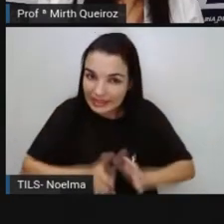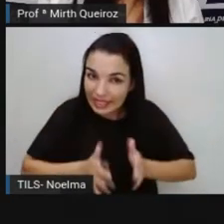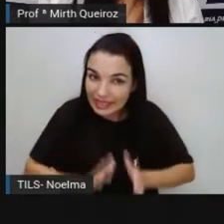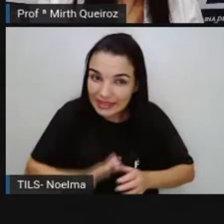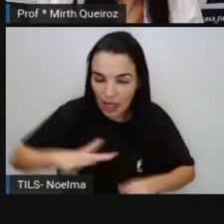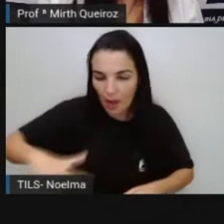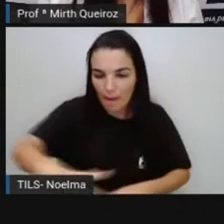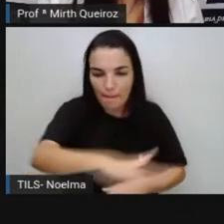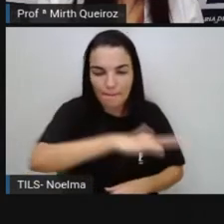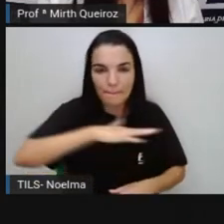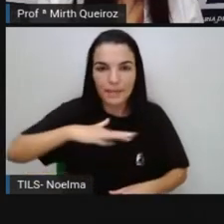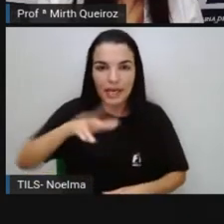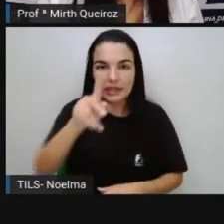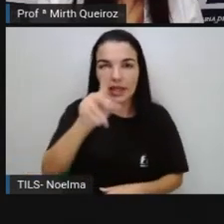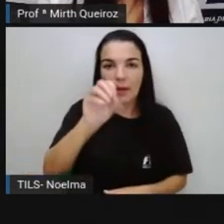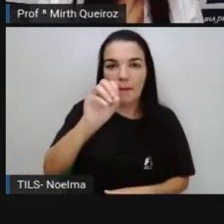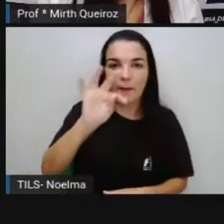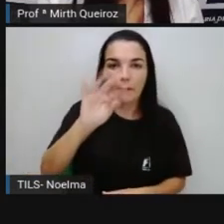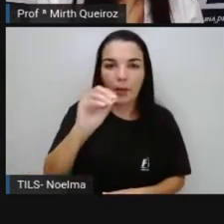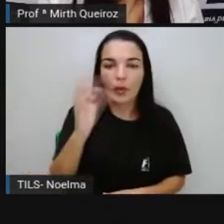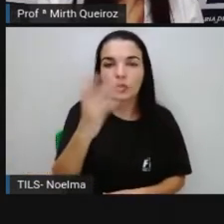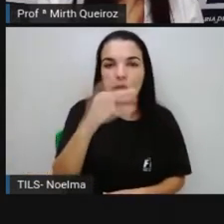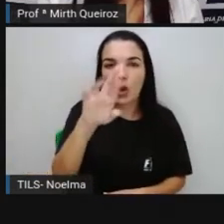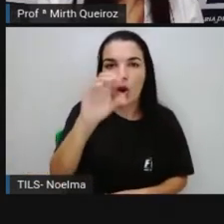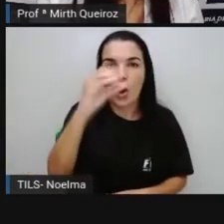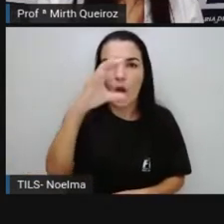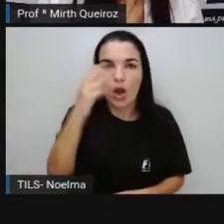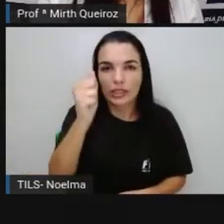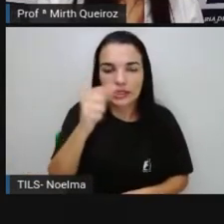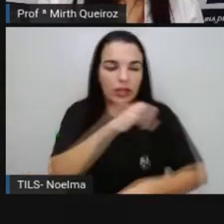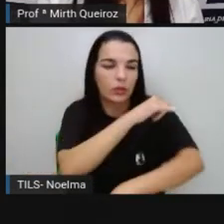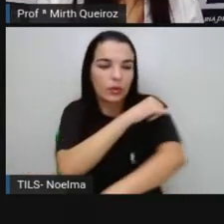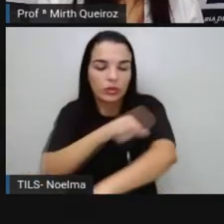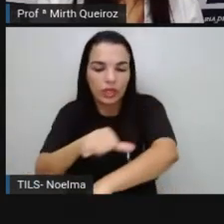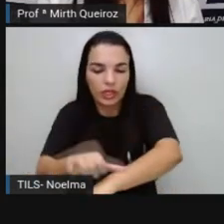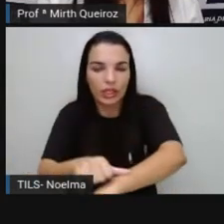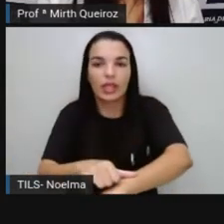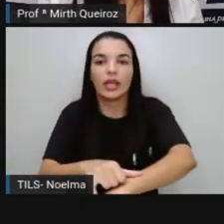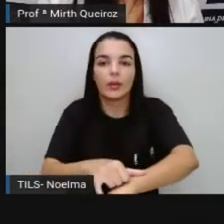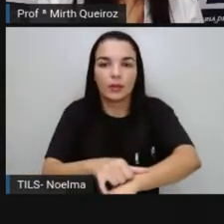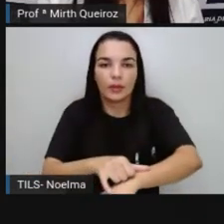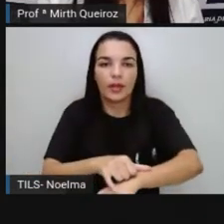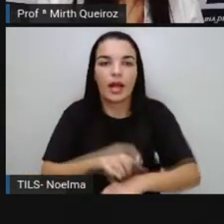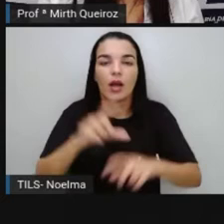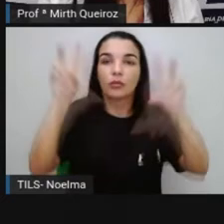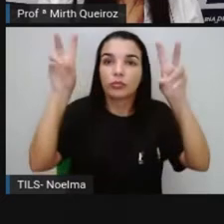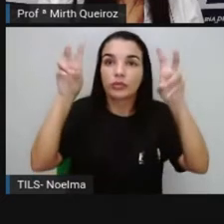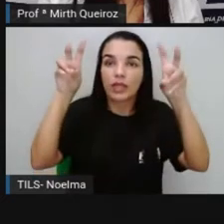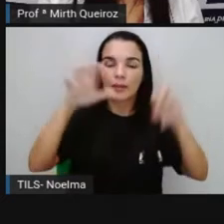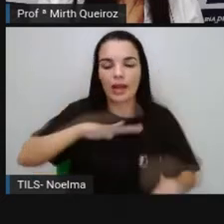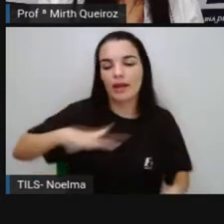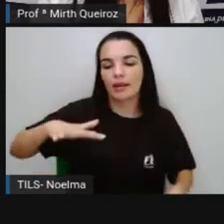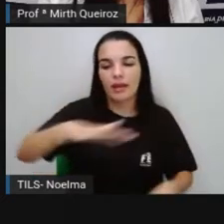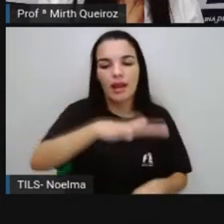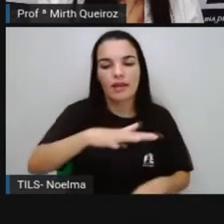Porto Roça, Cabo Frio, com o título Crianças na Praça.